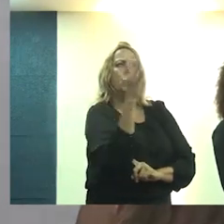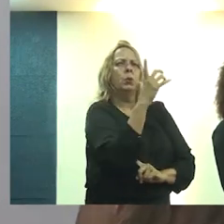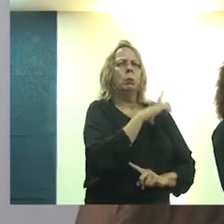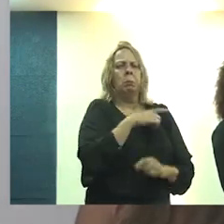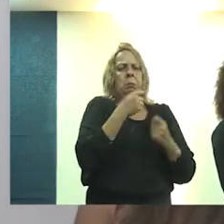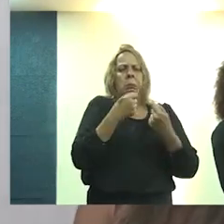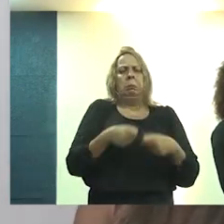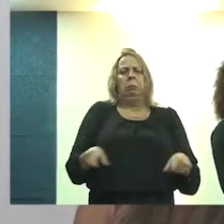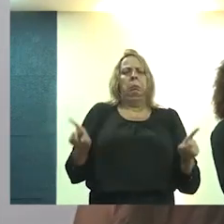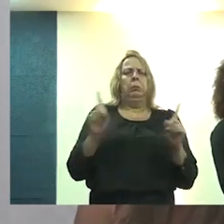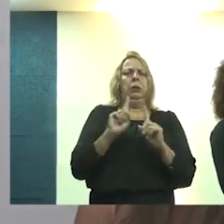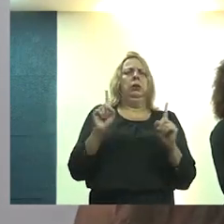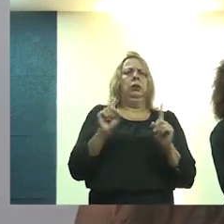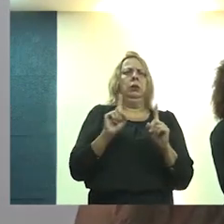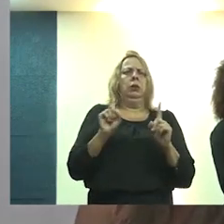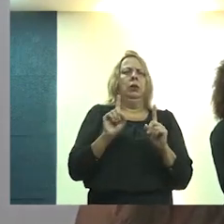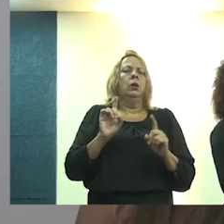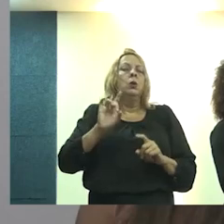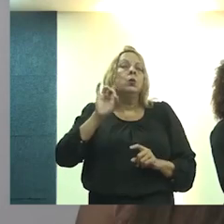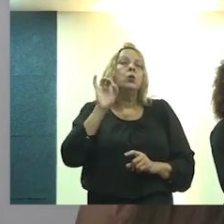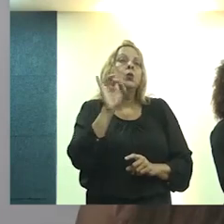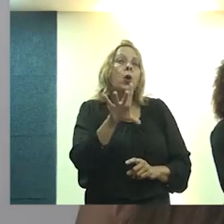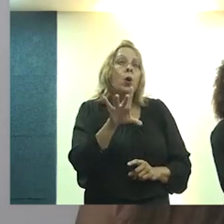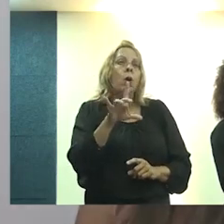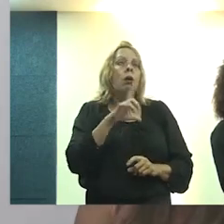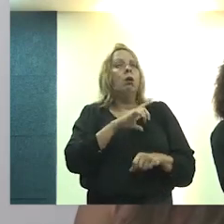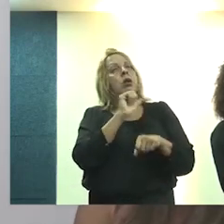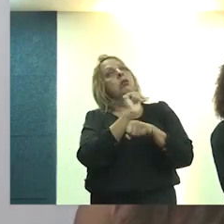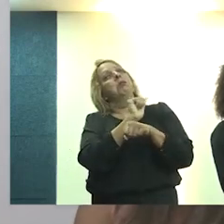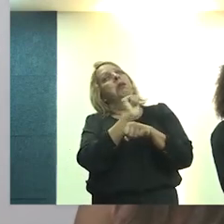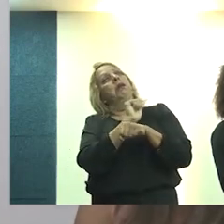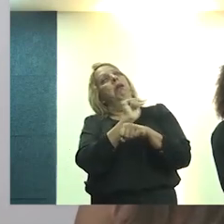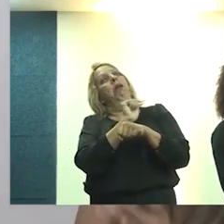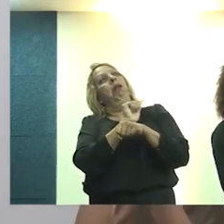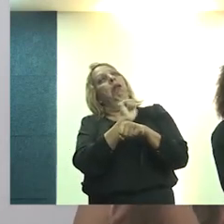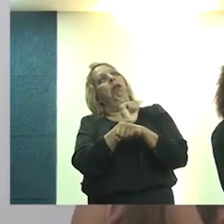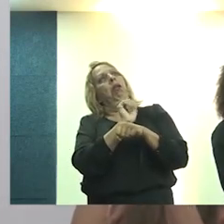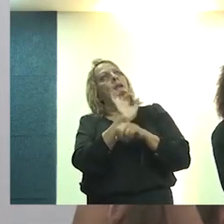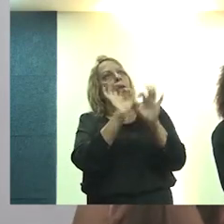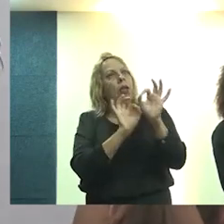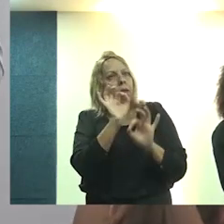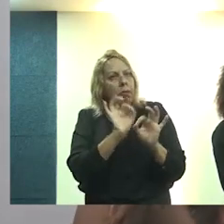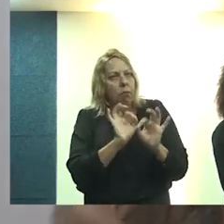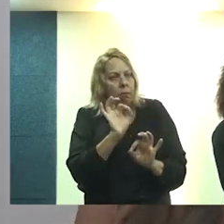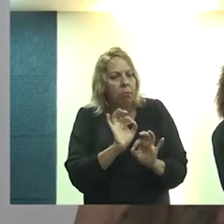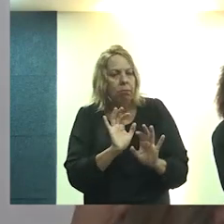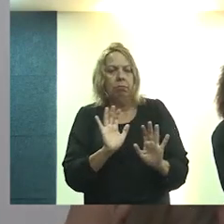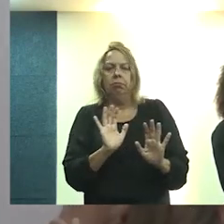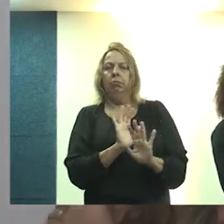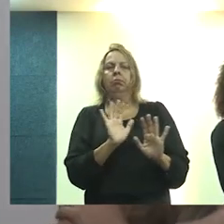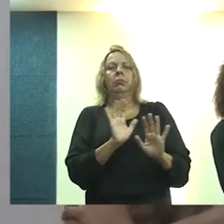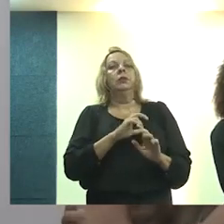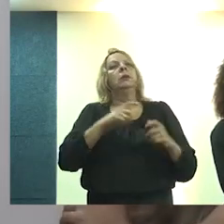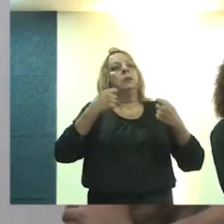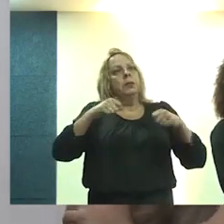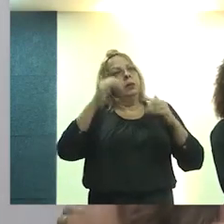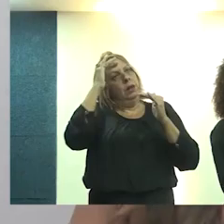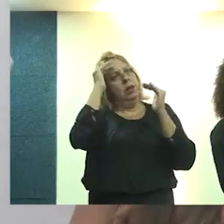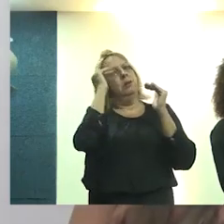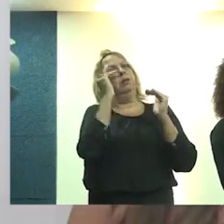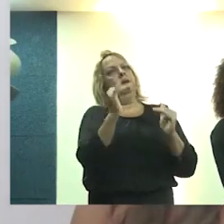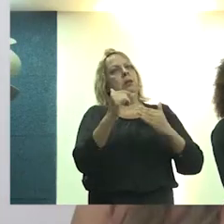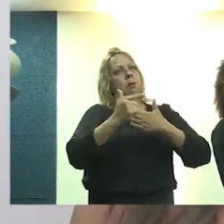e que não é preciso apenas esperar que o mercado regule essas relações. É preciso